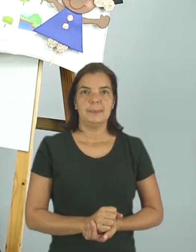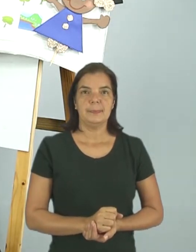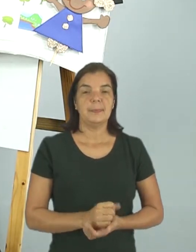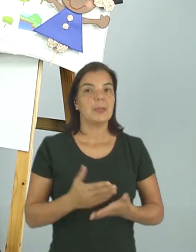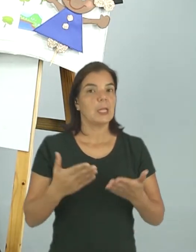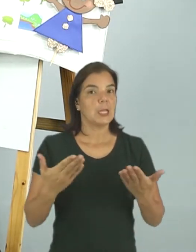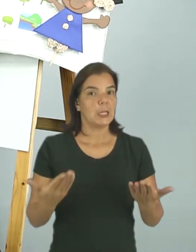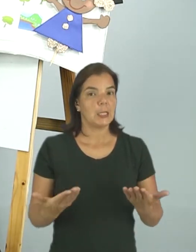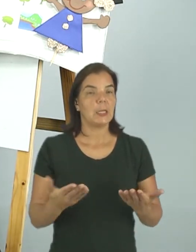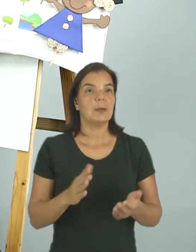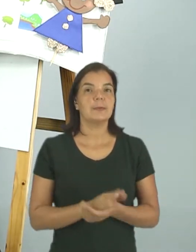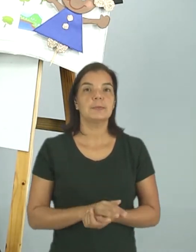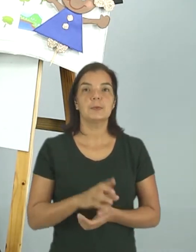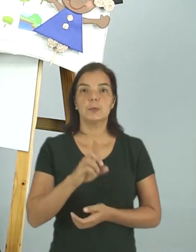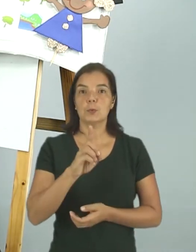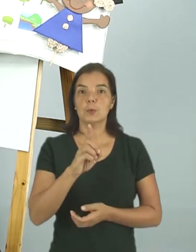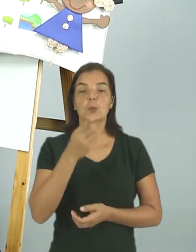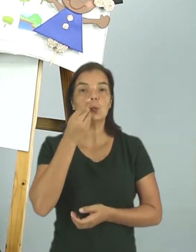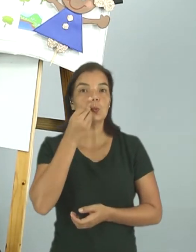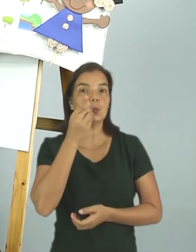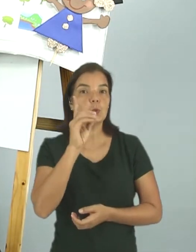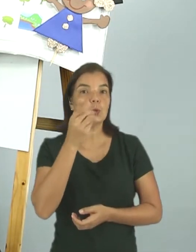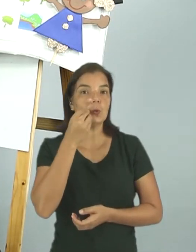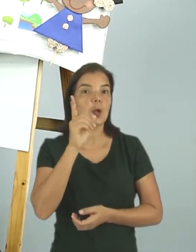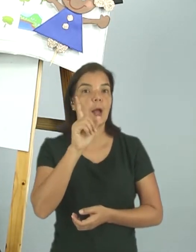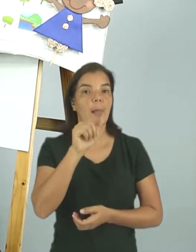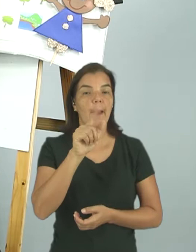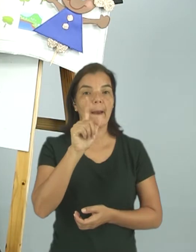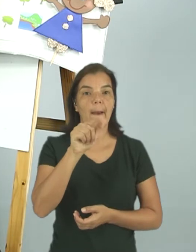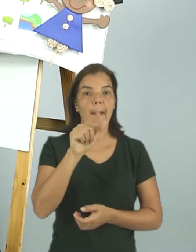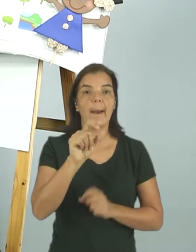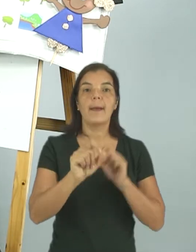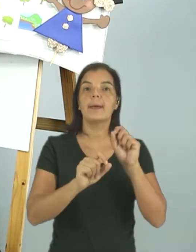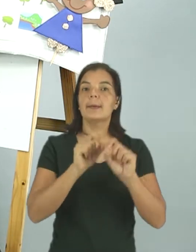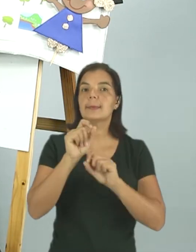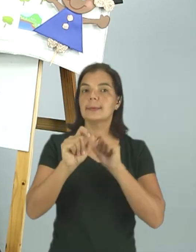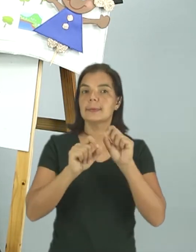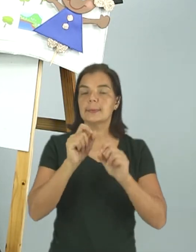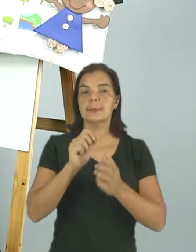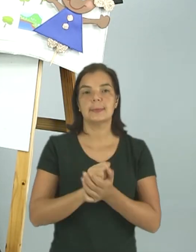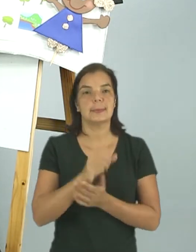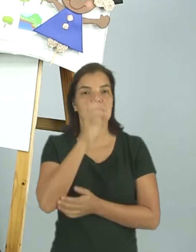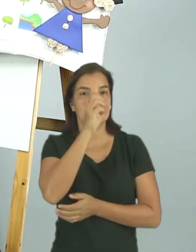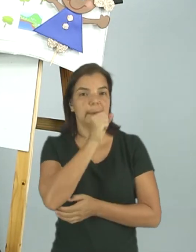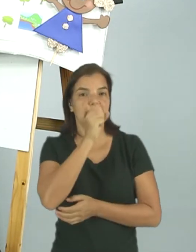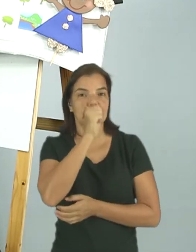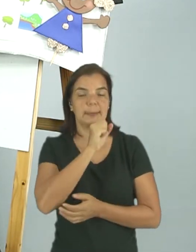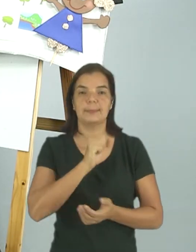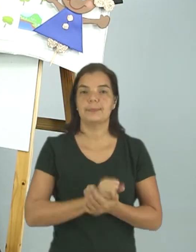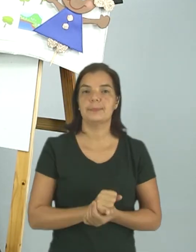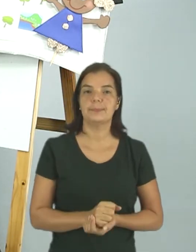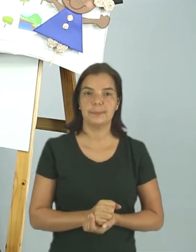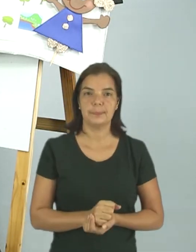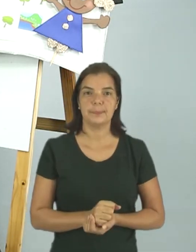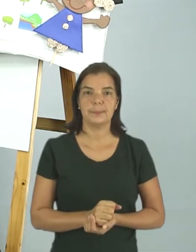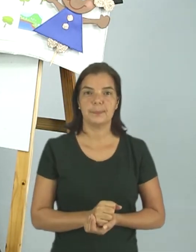Então, o dia que Mila está relatando no seu diário é o dia de sábado.